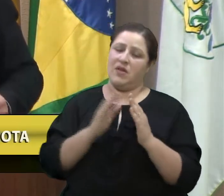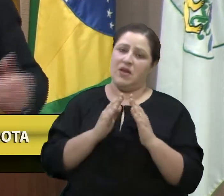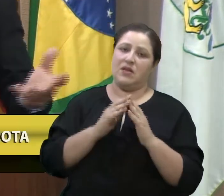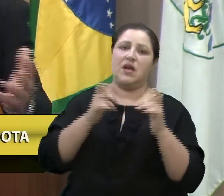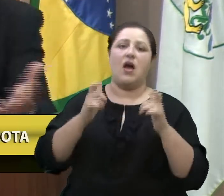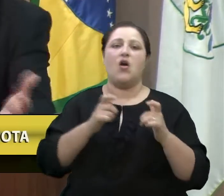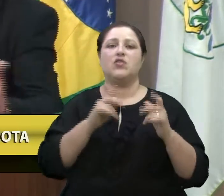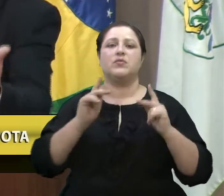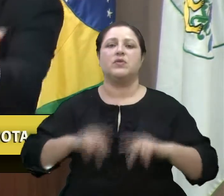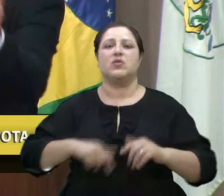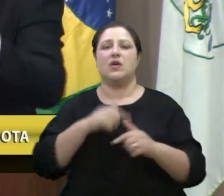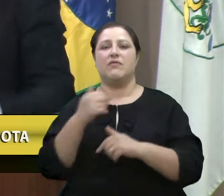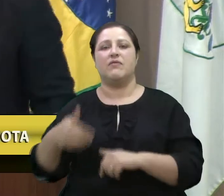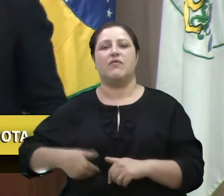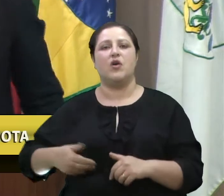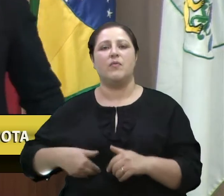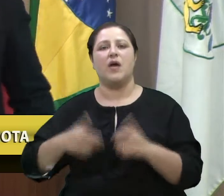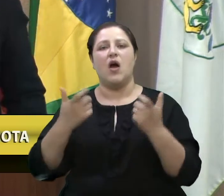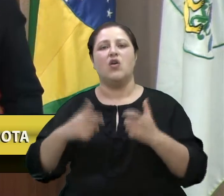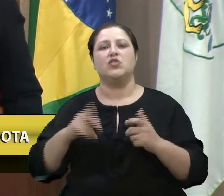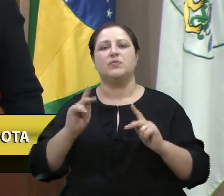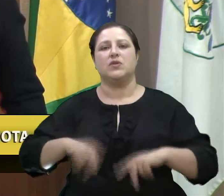Cadê aqueles que precisam?